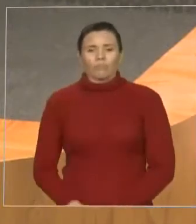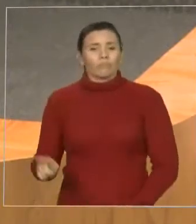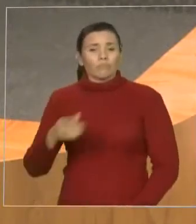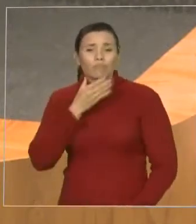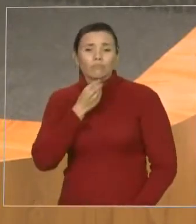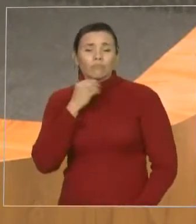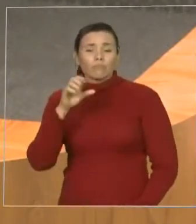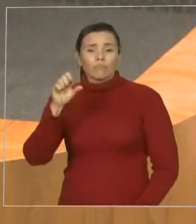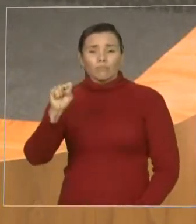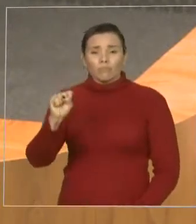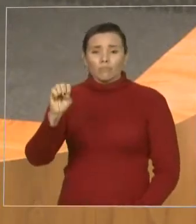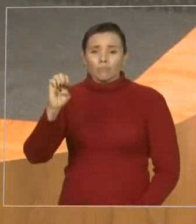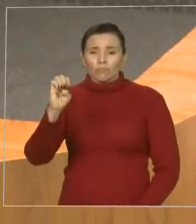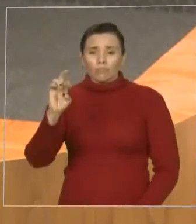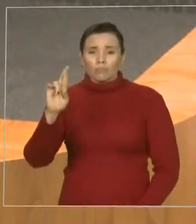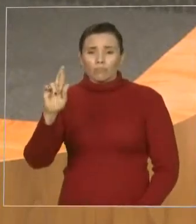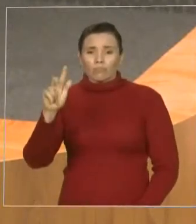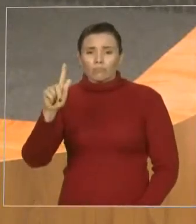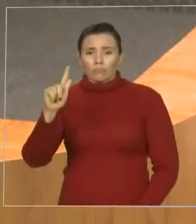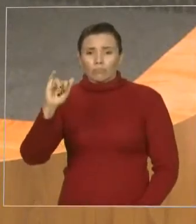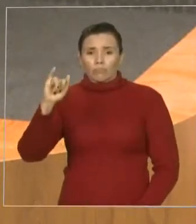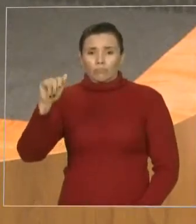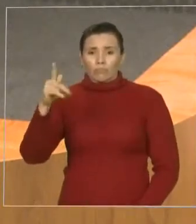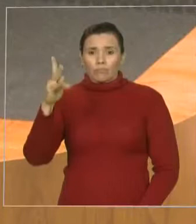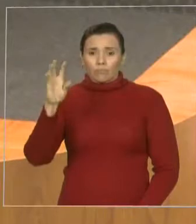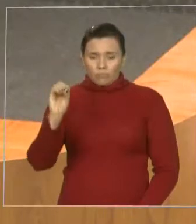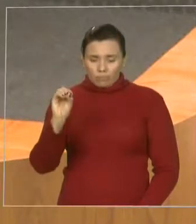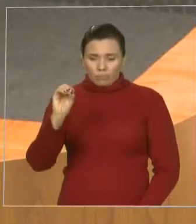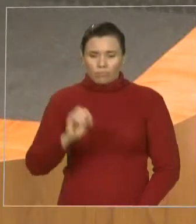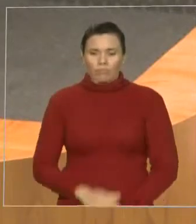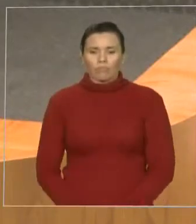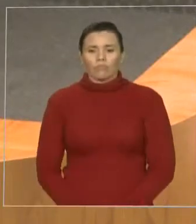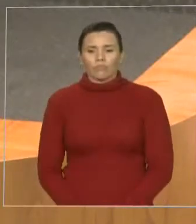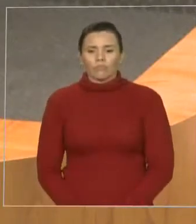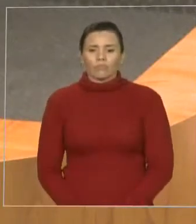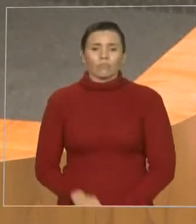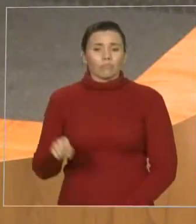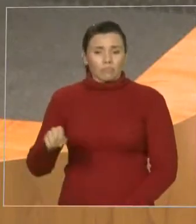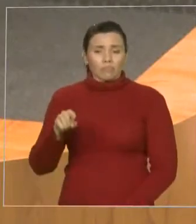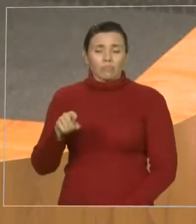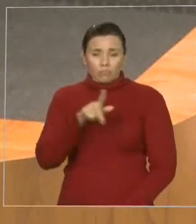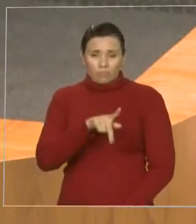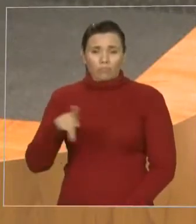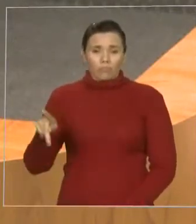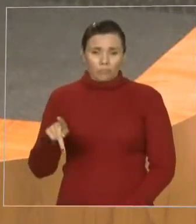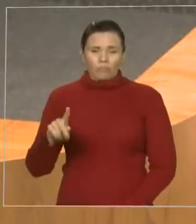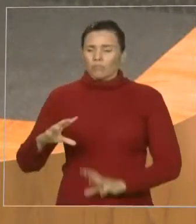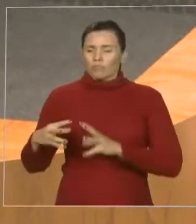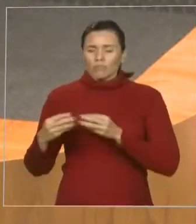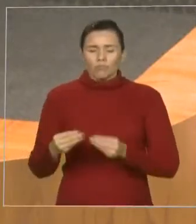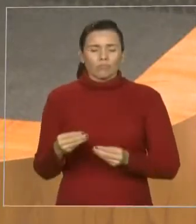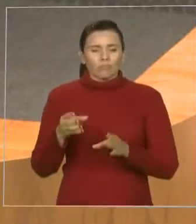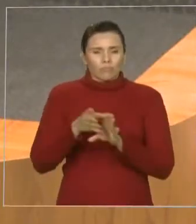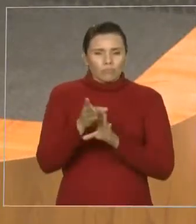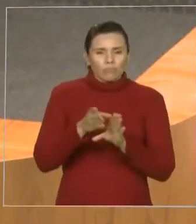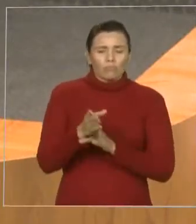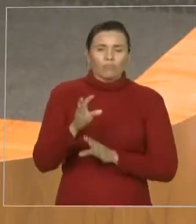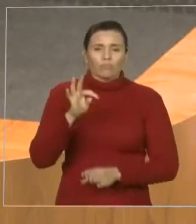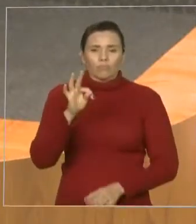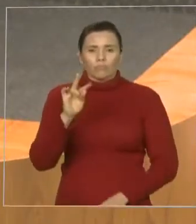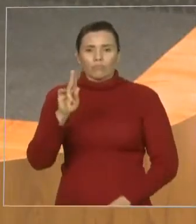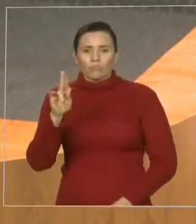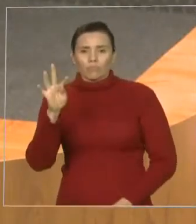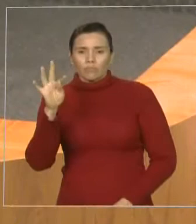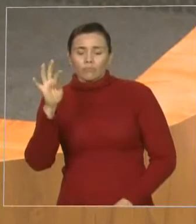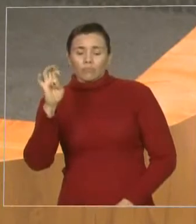o nome dele, saudando todos os nobres conselheiros tutelares do Maranhão, também dizer que a